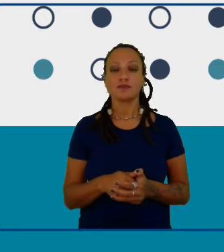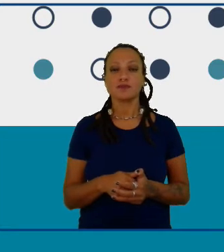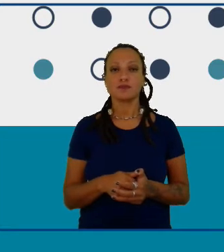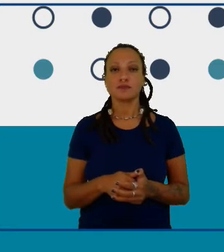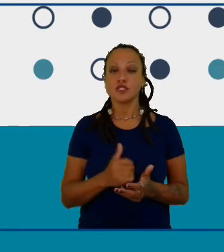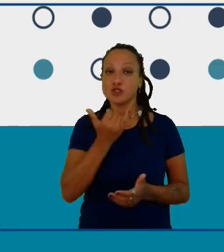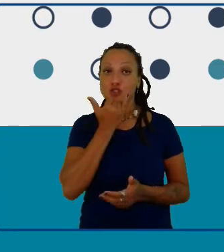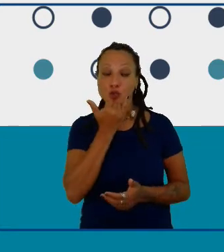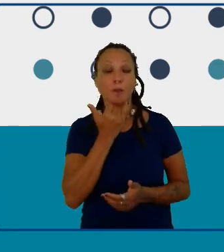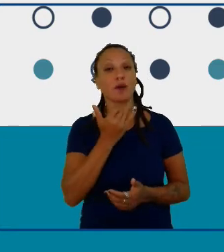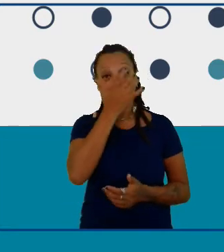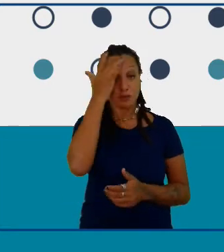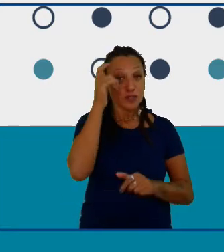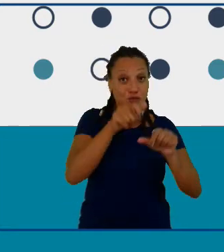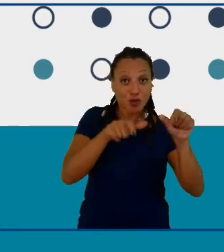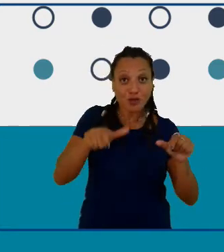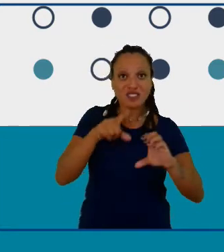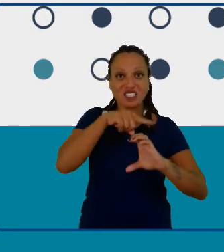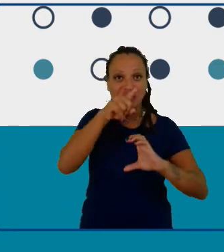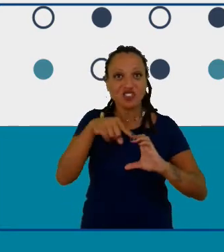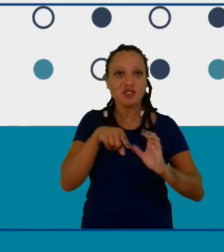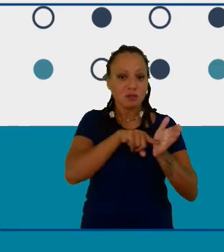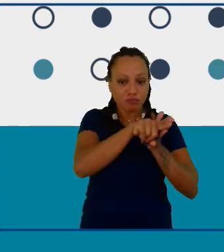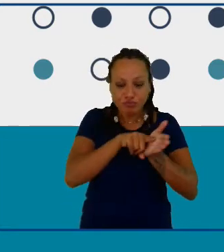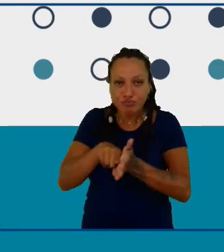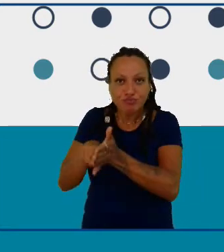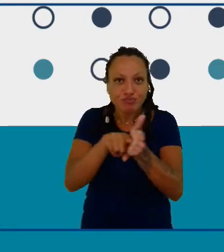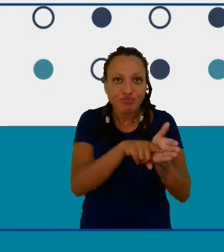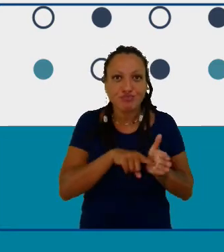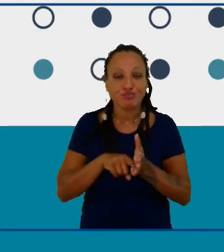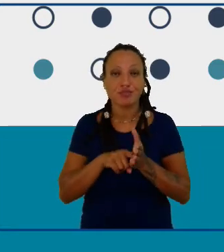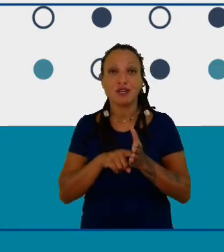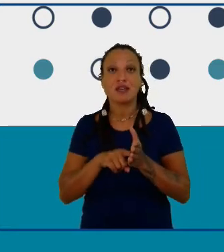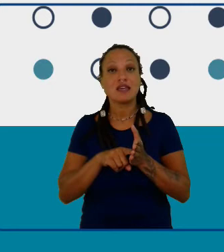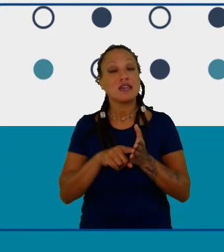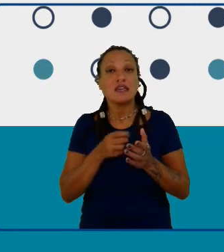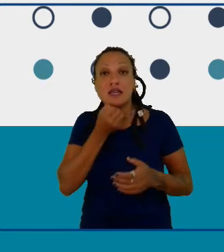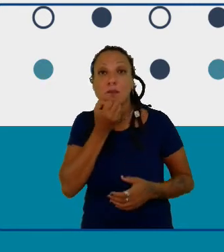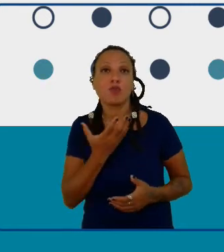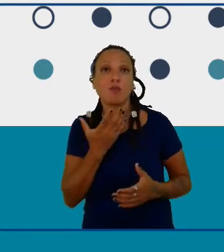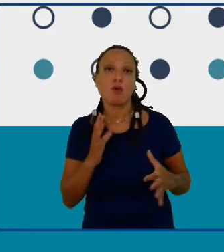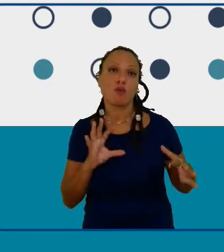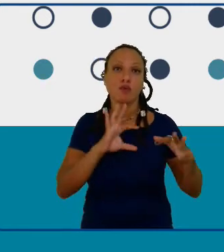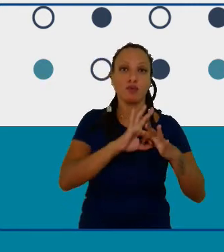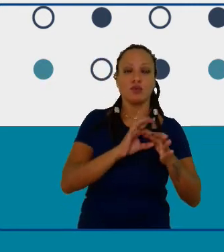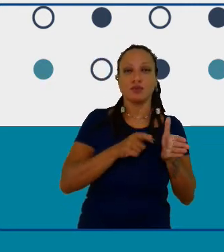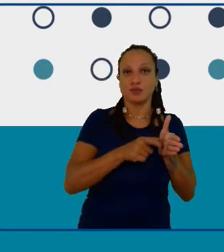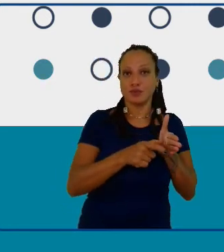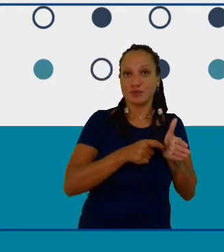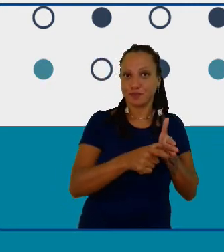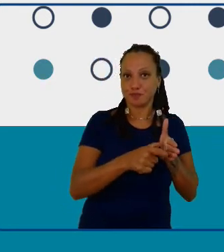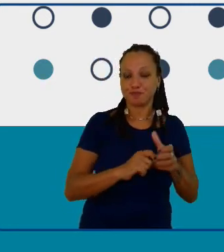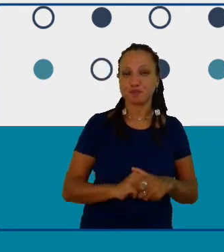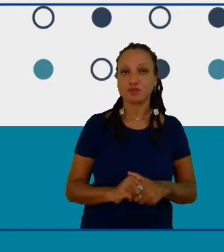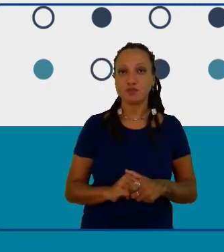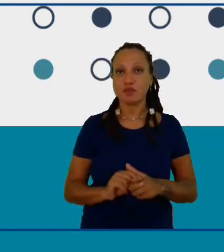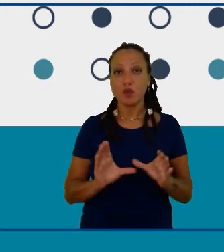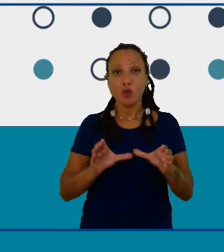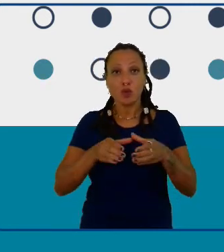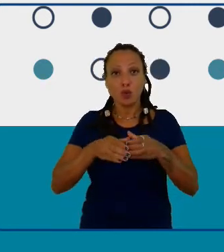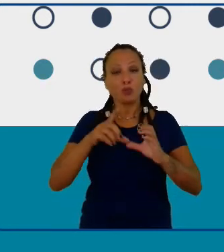British porque eu tive de um outro lado né em clubes de ciência do Brasil em outras